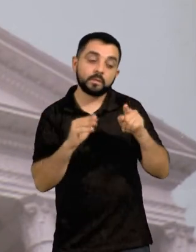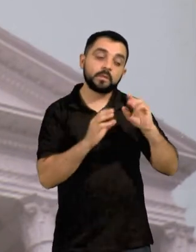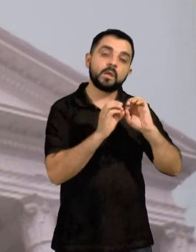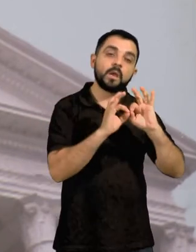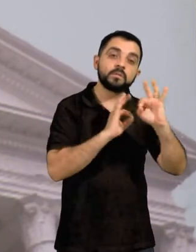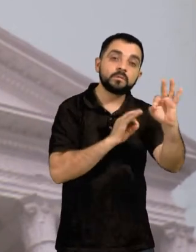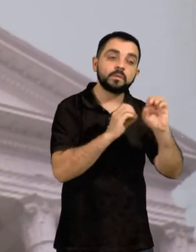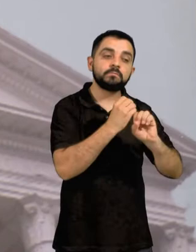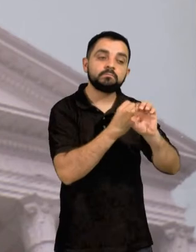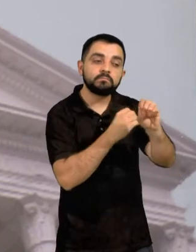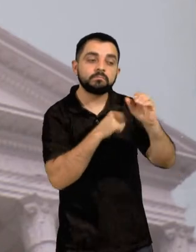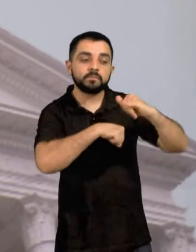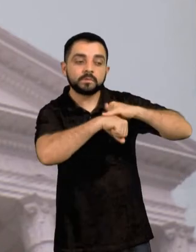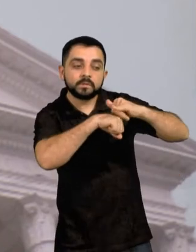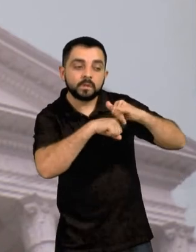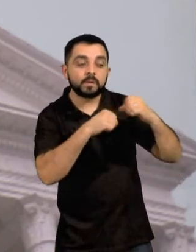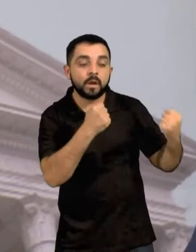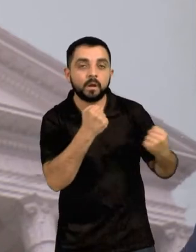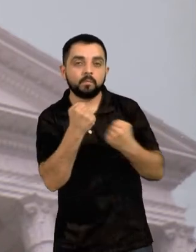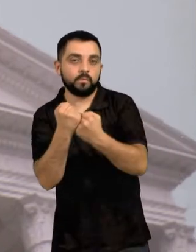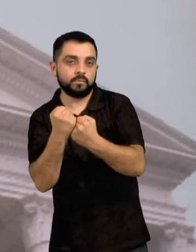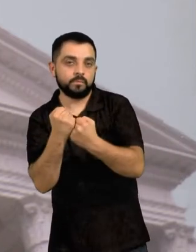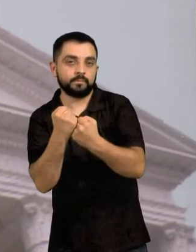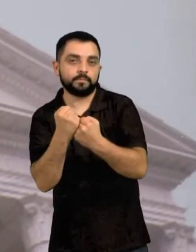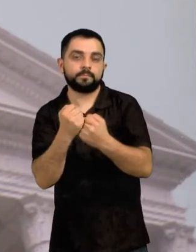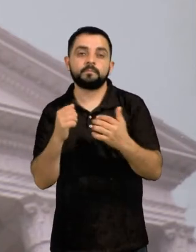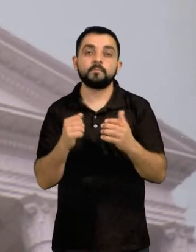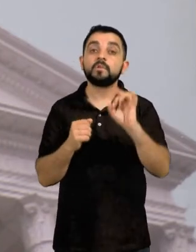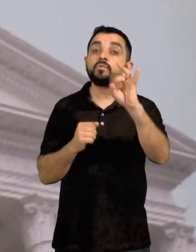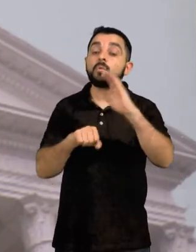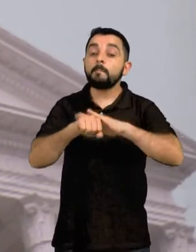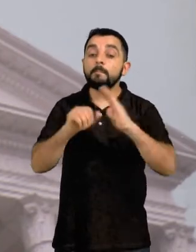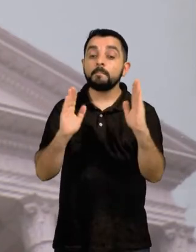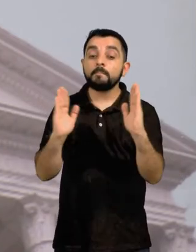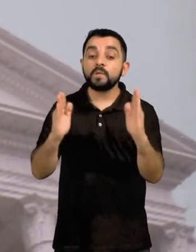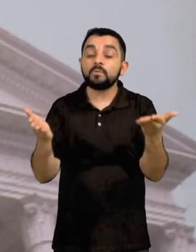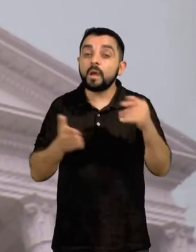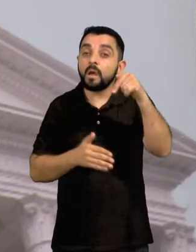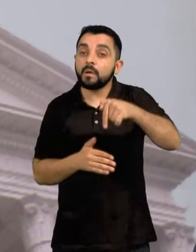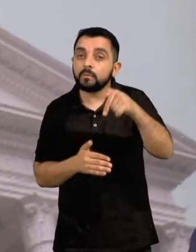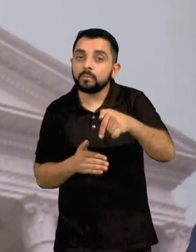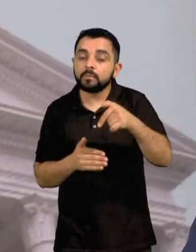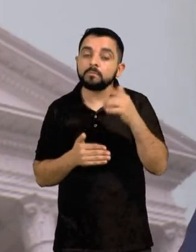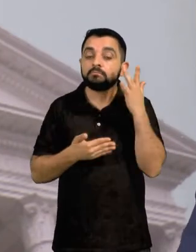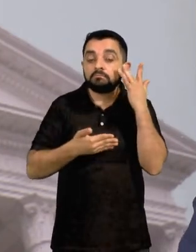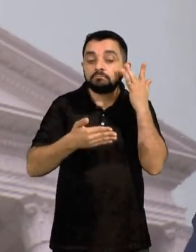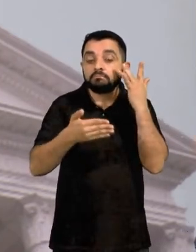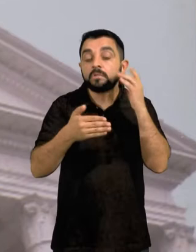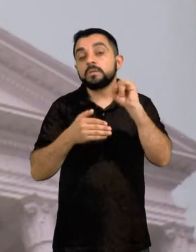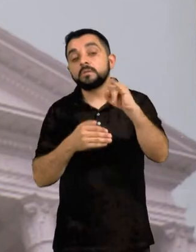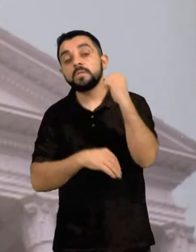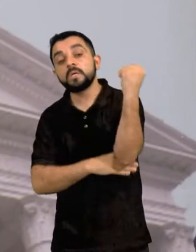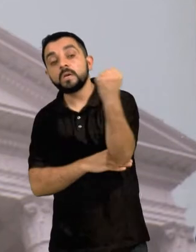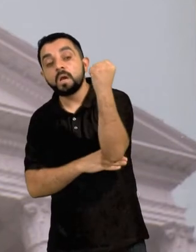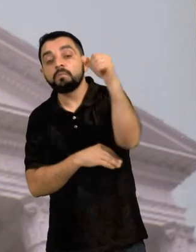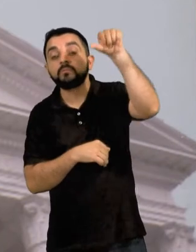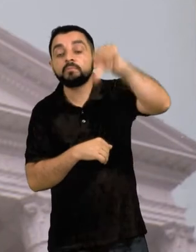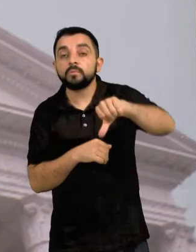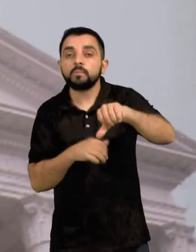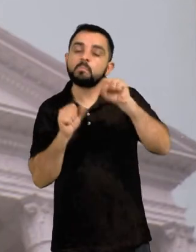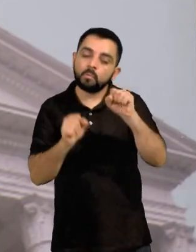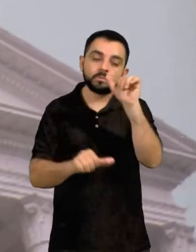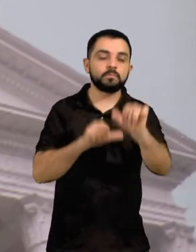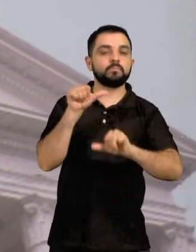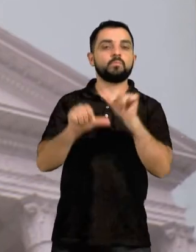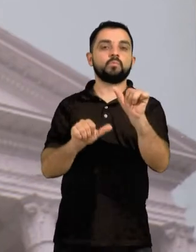Vejam que essas providências são adequadas a esse momento em que vivemos, que pode, eventualmente, mudar e se agravar em poucos dias.